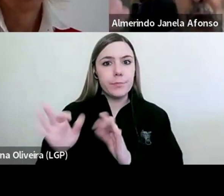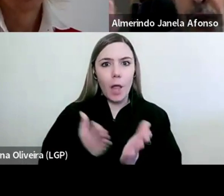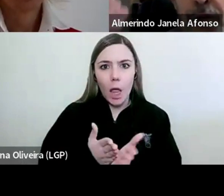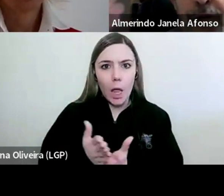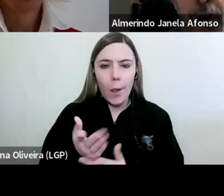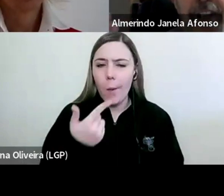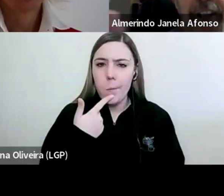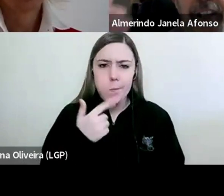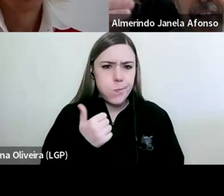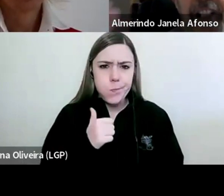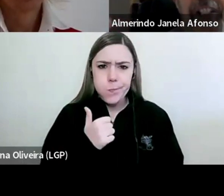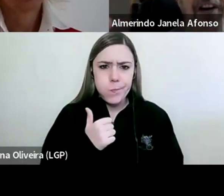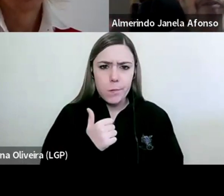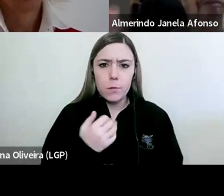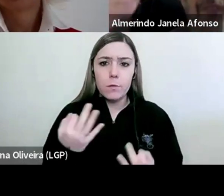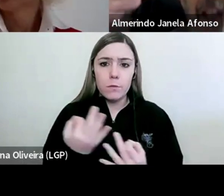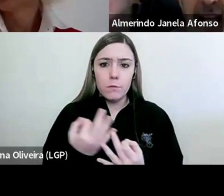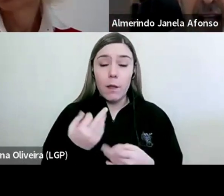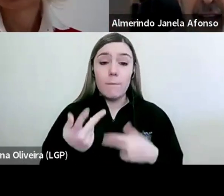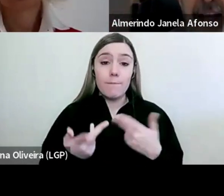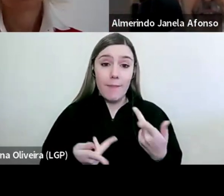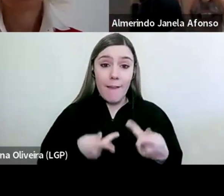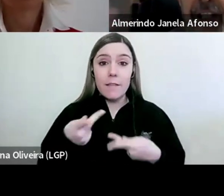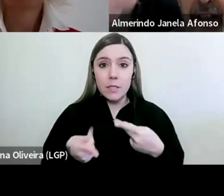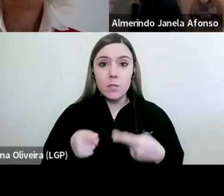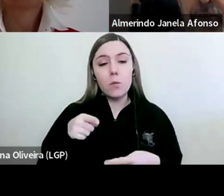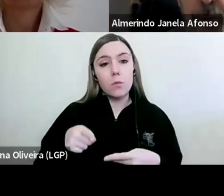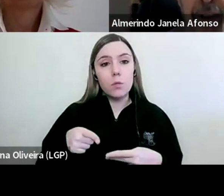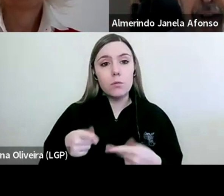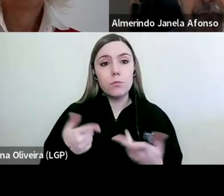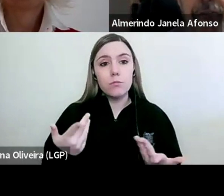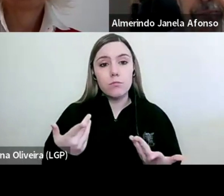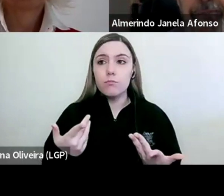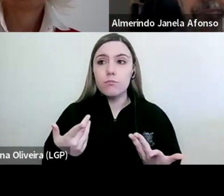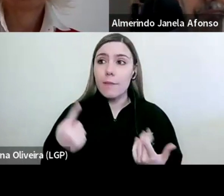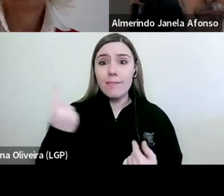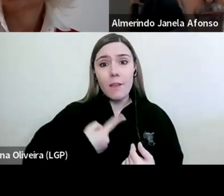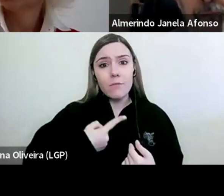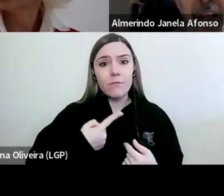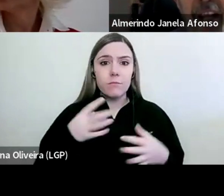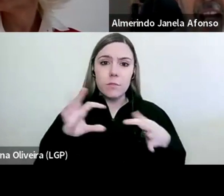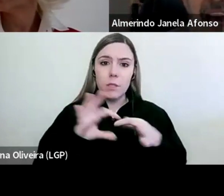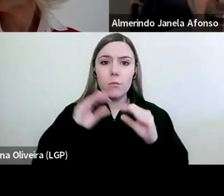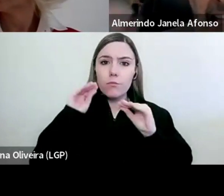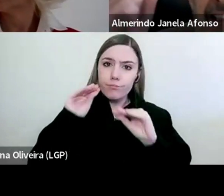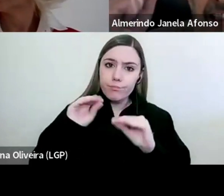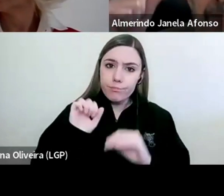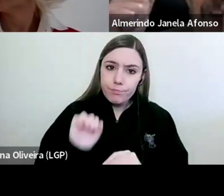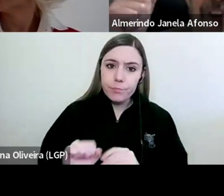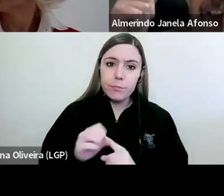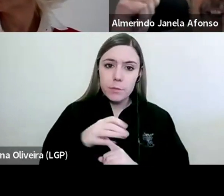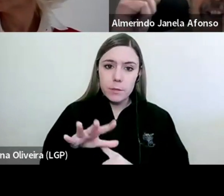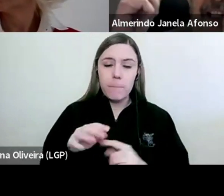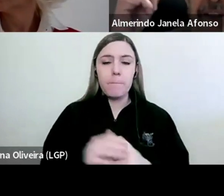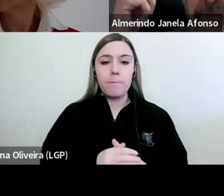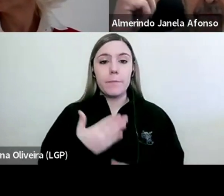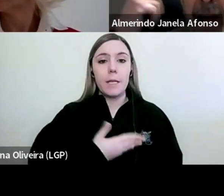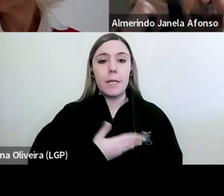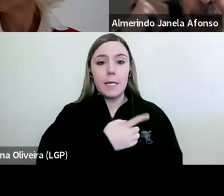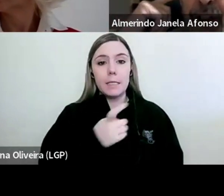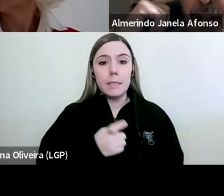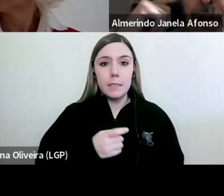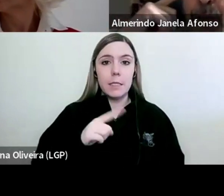que o cunho forte da avaliação deve ser formativo. Em dezembro de 76,